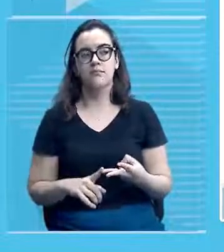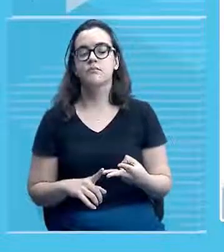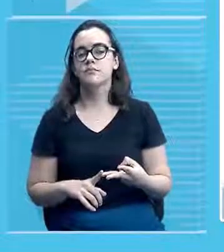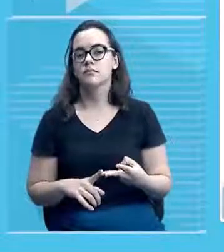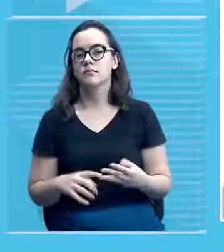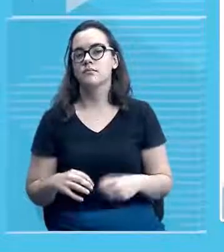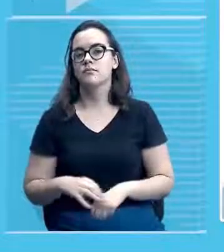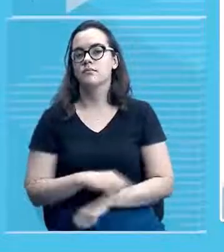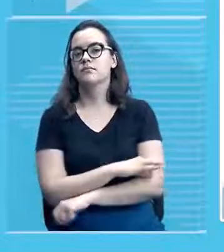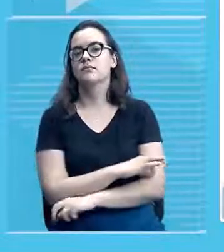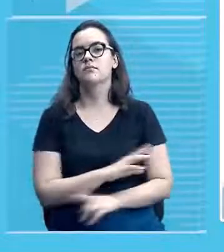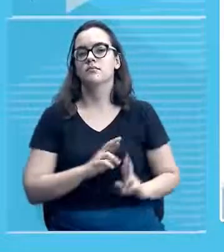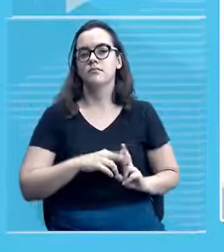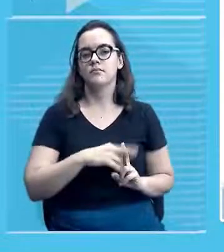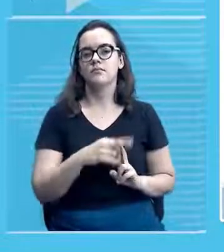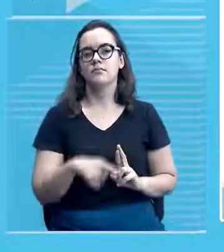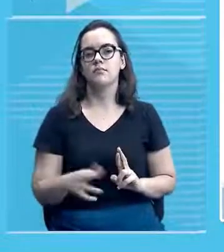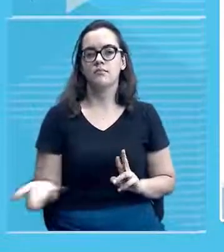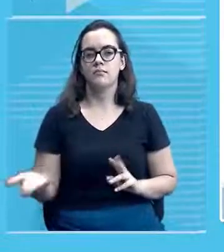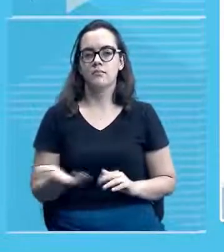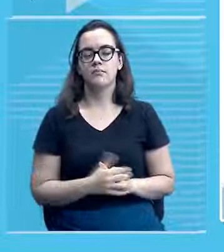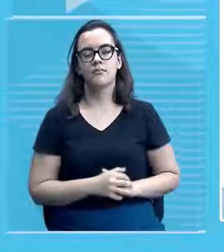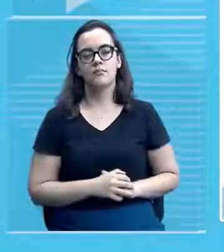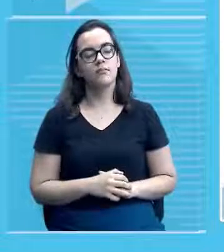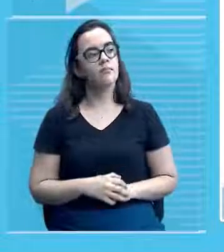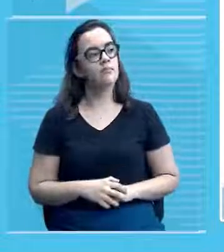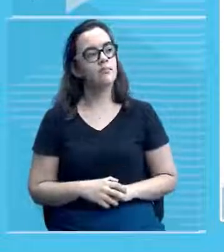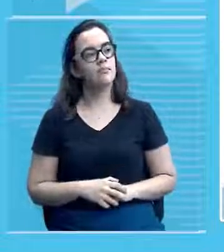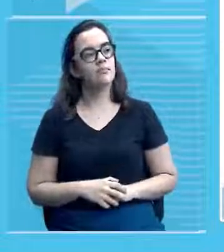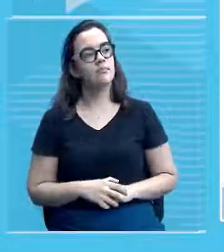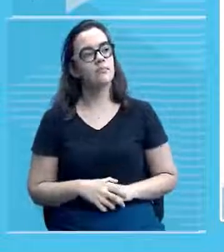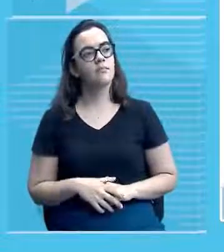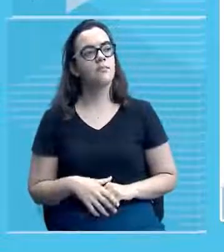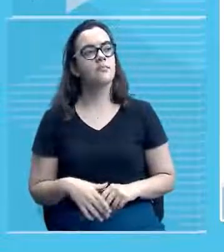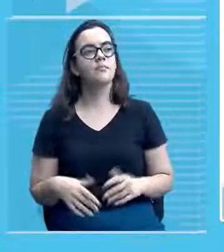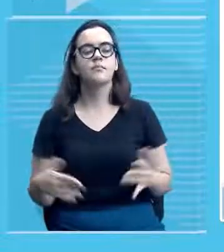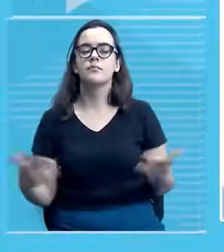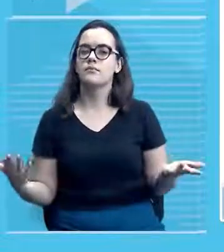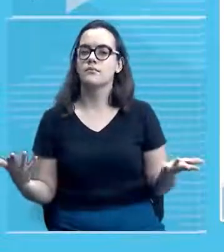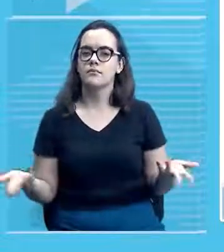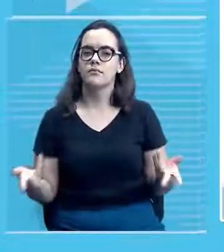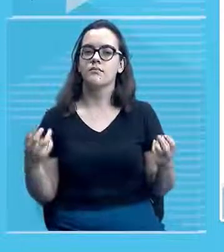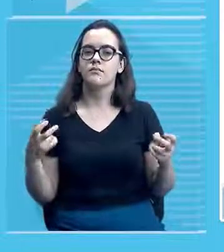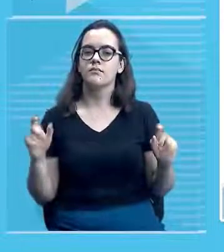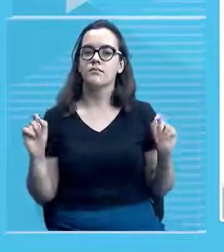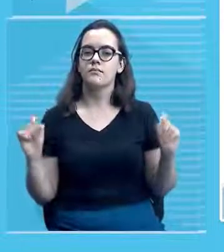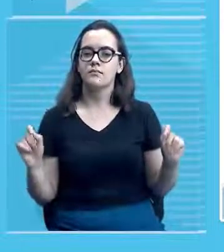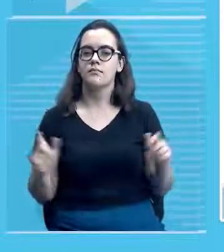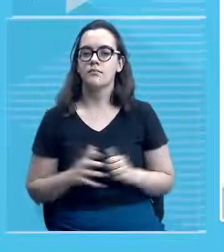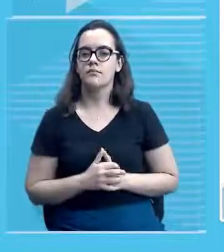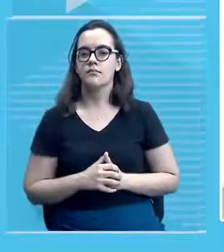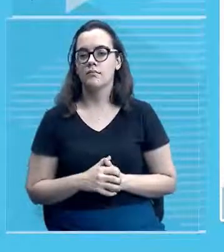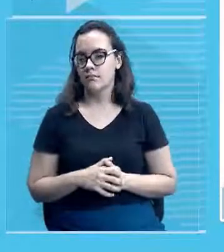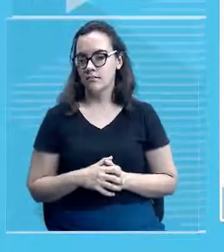arquitetura religiosa, tá? E aí, no que diz respeito